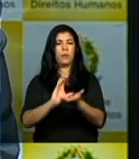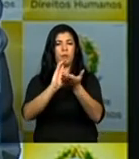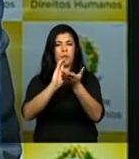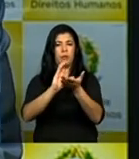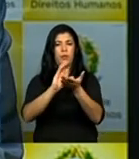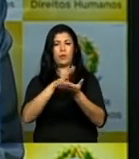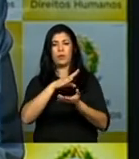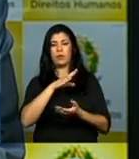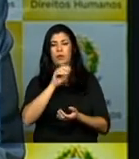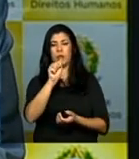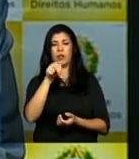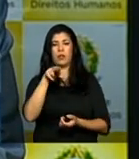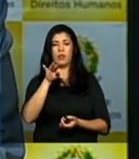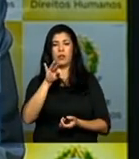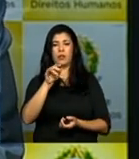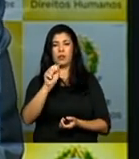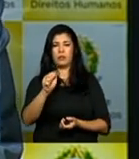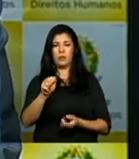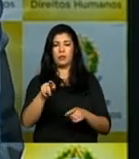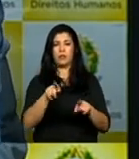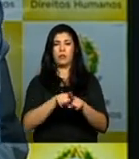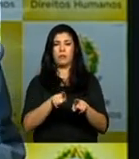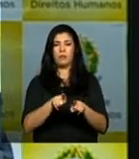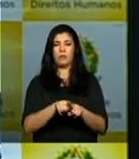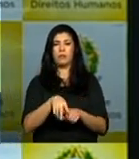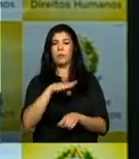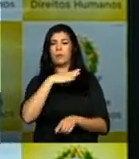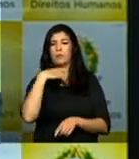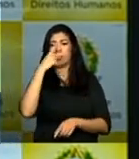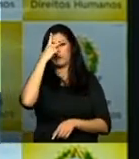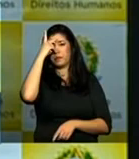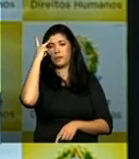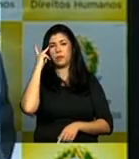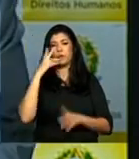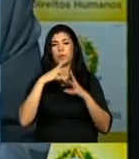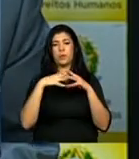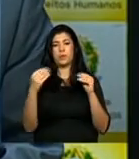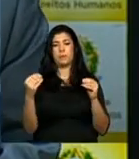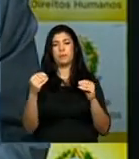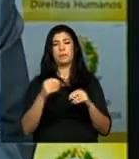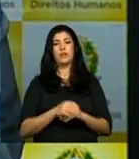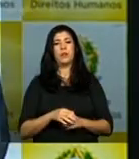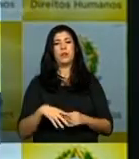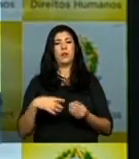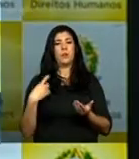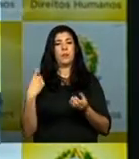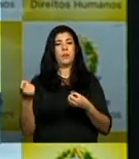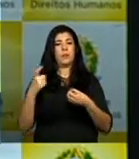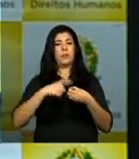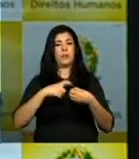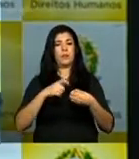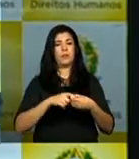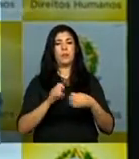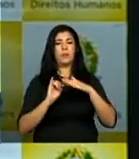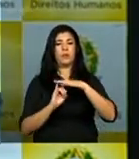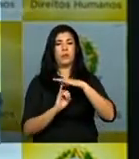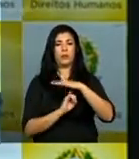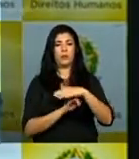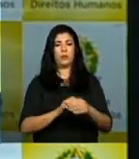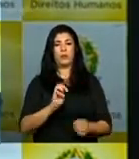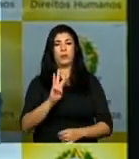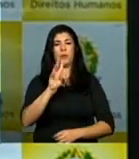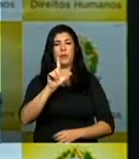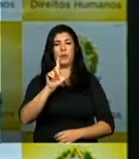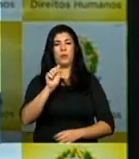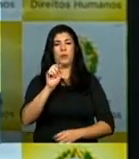Desaparecidos. Esta parceria com o Instituto Vladimir Herzog para a disponibilização das